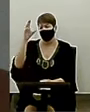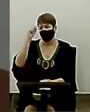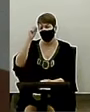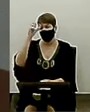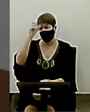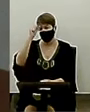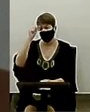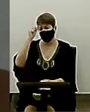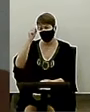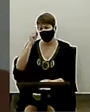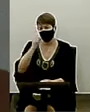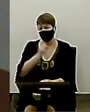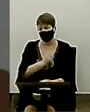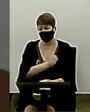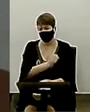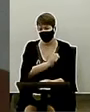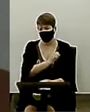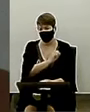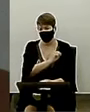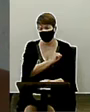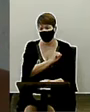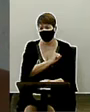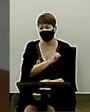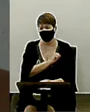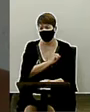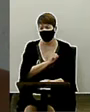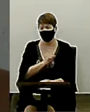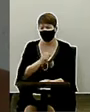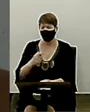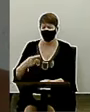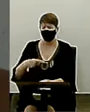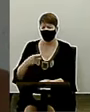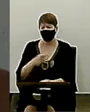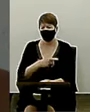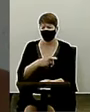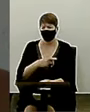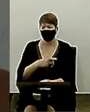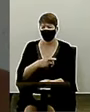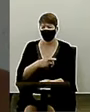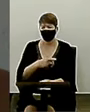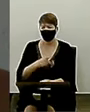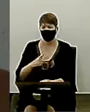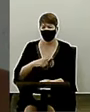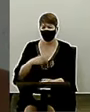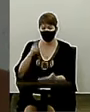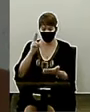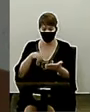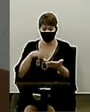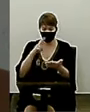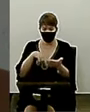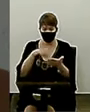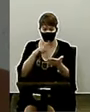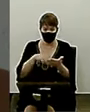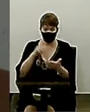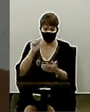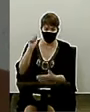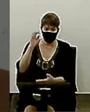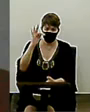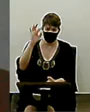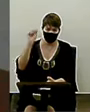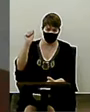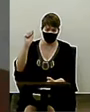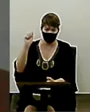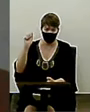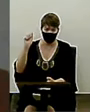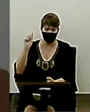as atas da igreja. Eu estou com uma carga grande aqui na Vila Nova, porque são 75 anos de atas para eu ler. Para você